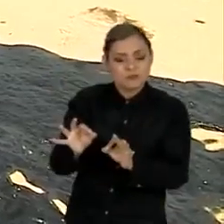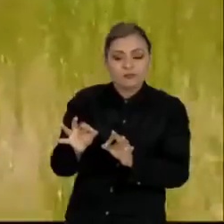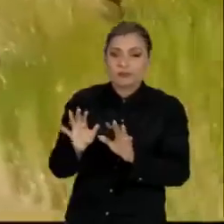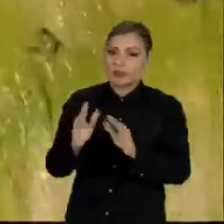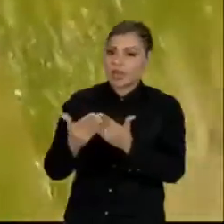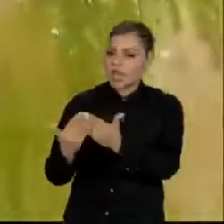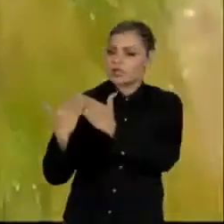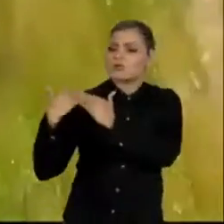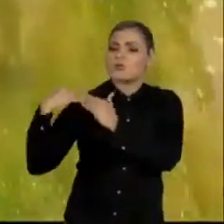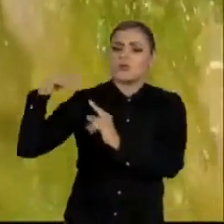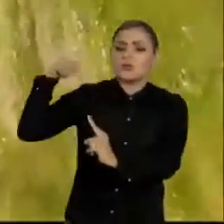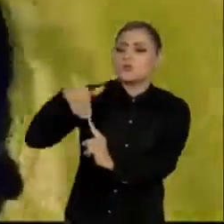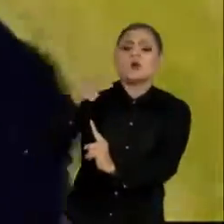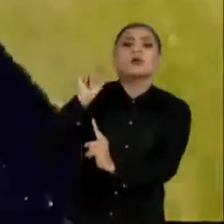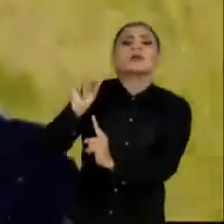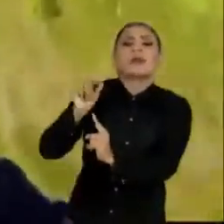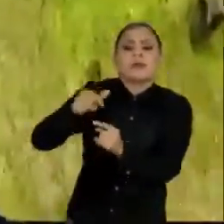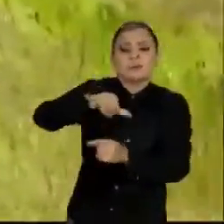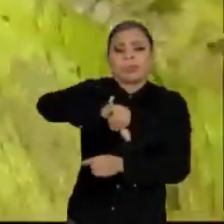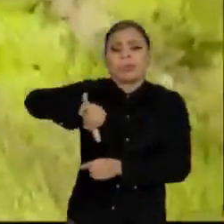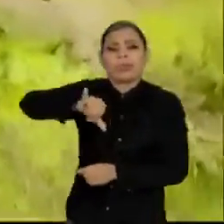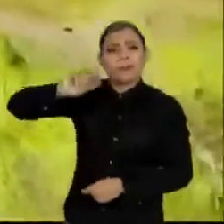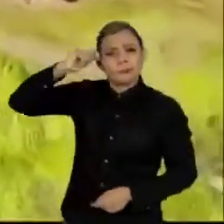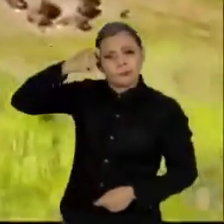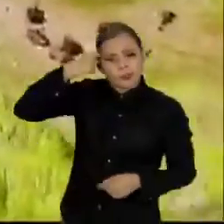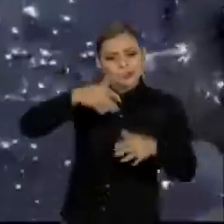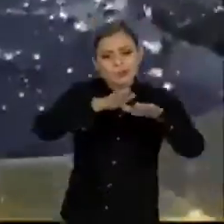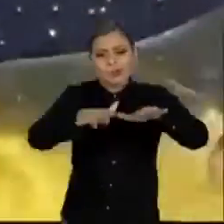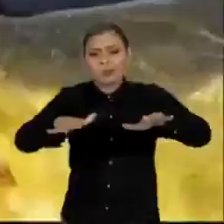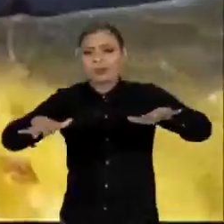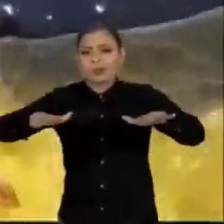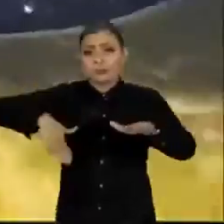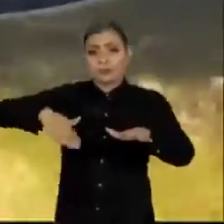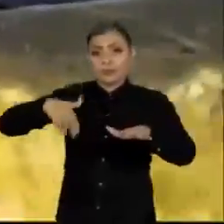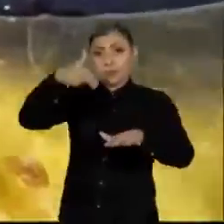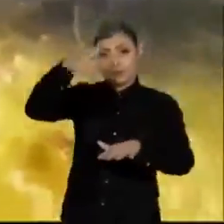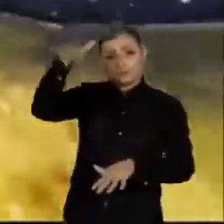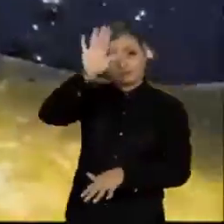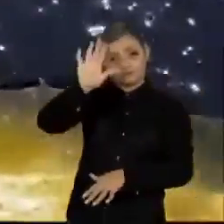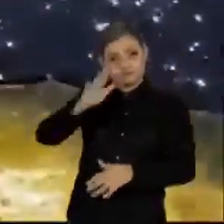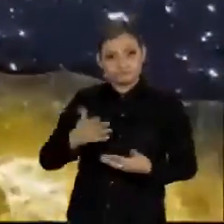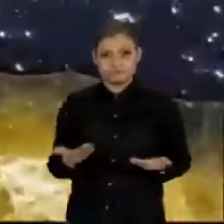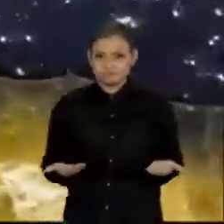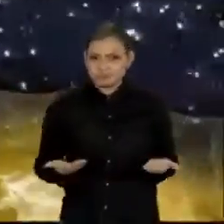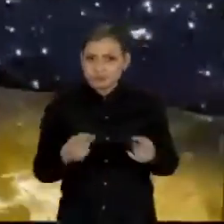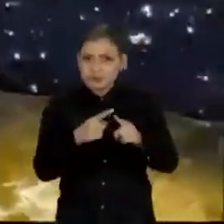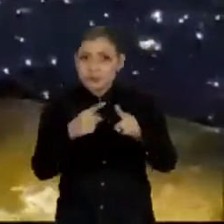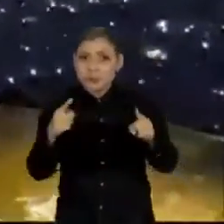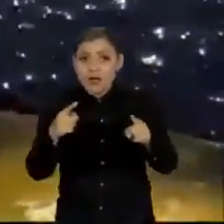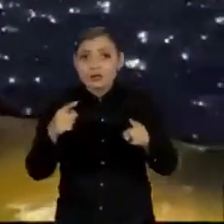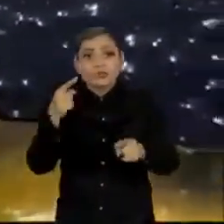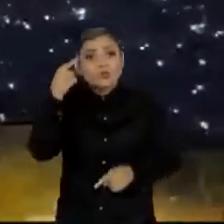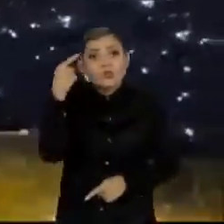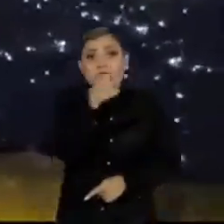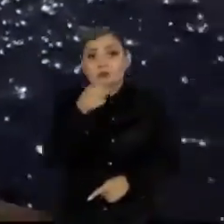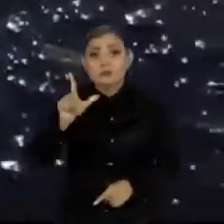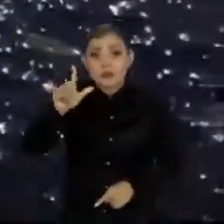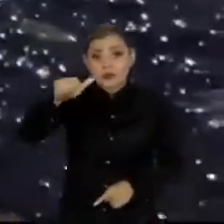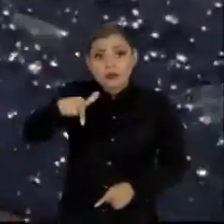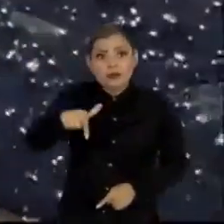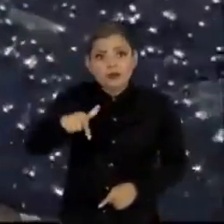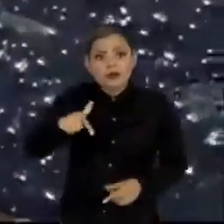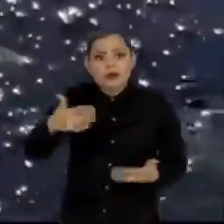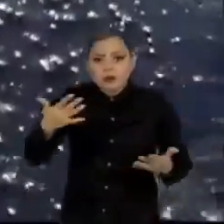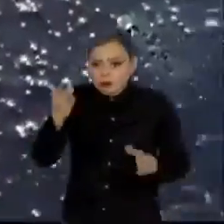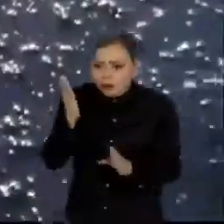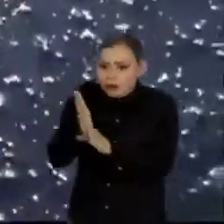responsabilidade do derramamento de óleo que mancha as praias do litoral nordestino. Mas quase uma semana depois da